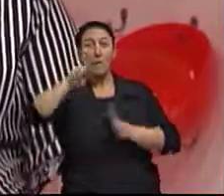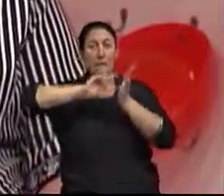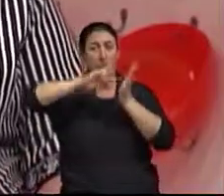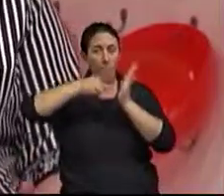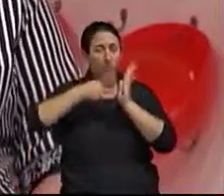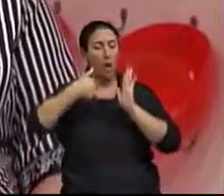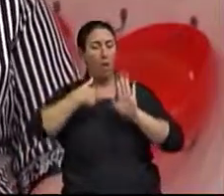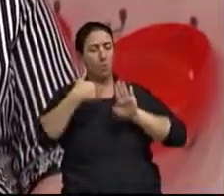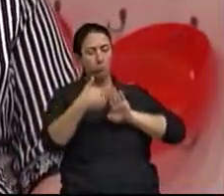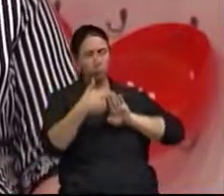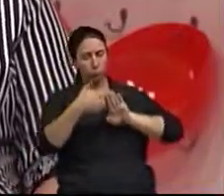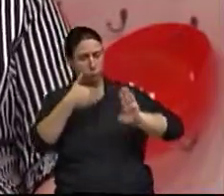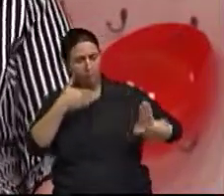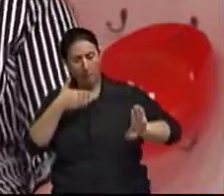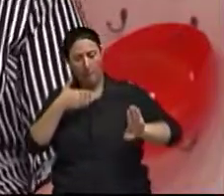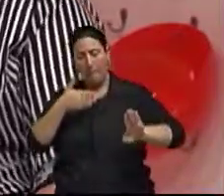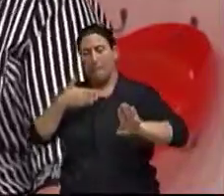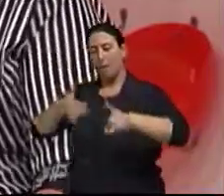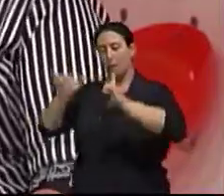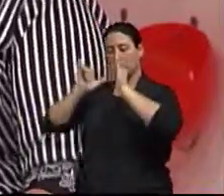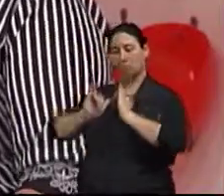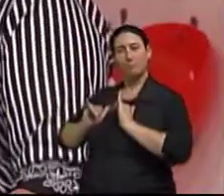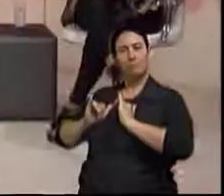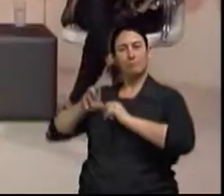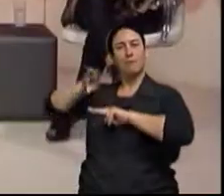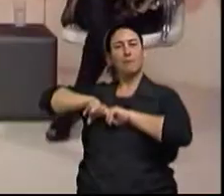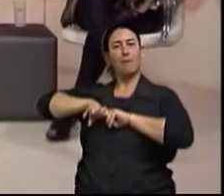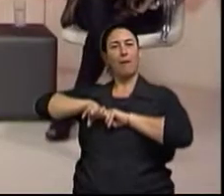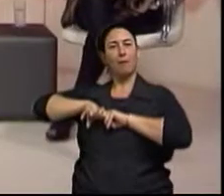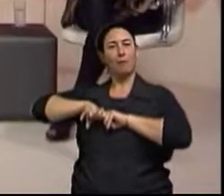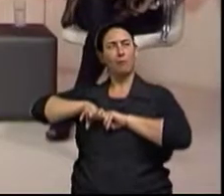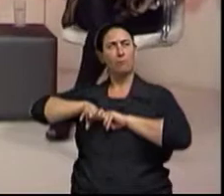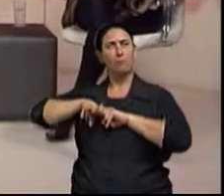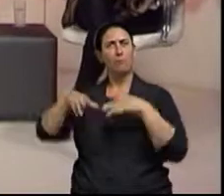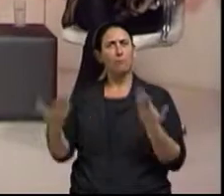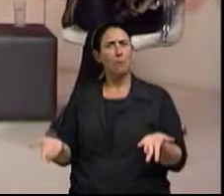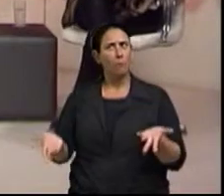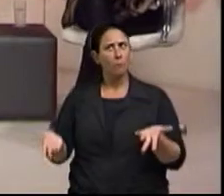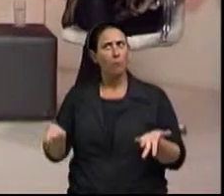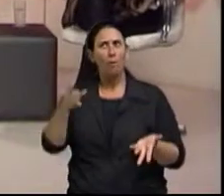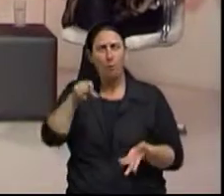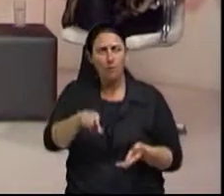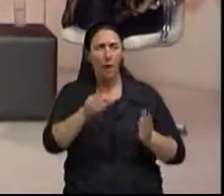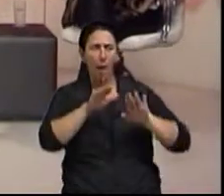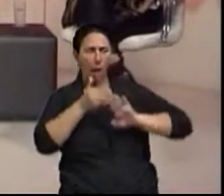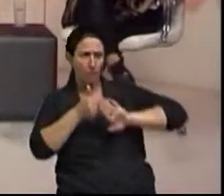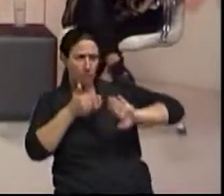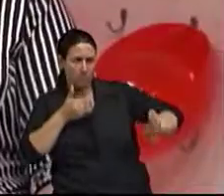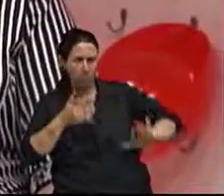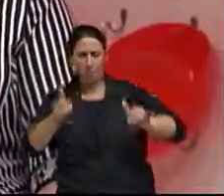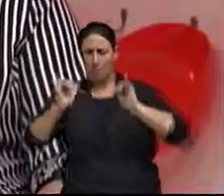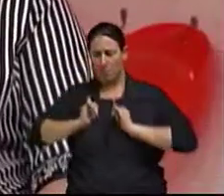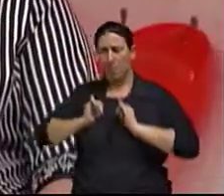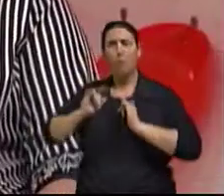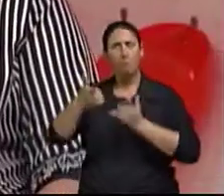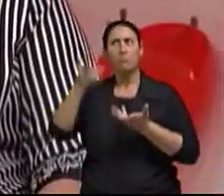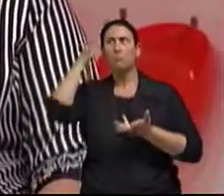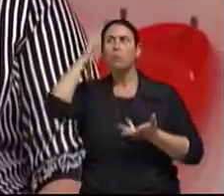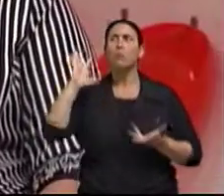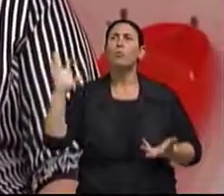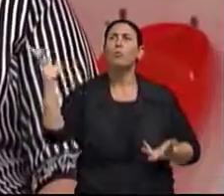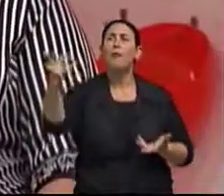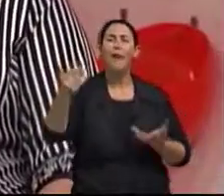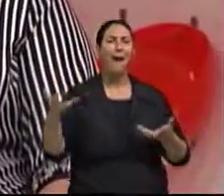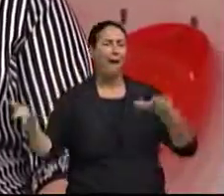vem daí a ideia da inatividade, da incompetência no mundo em que a produtividade, a rapidez, a velocidade é o que